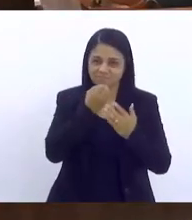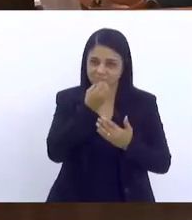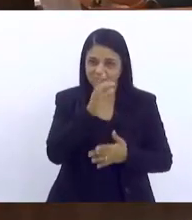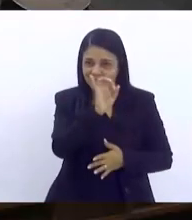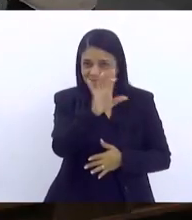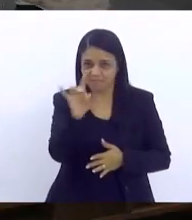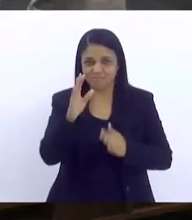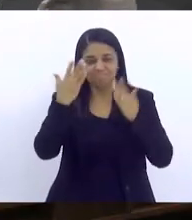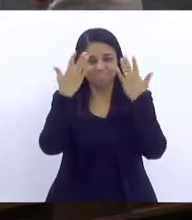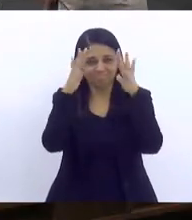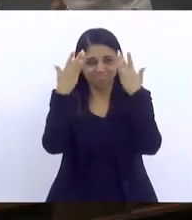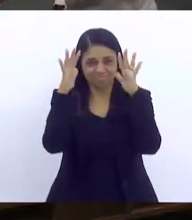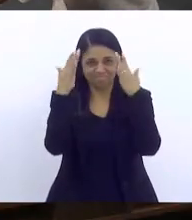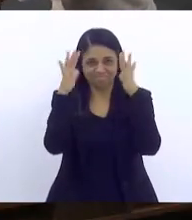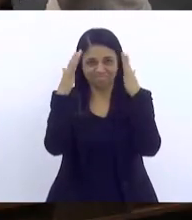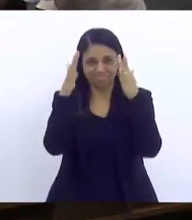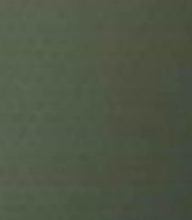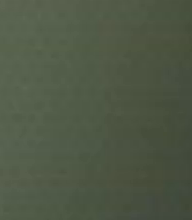Obrigada.